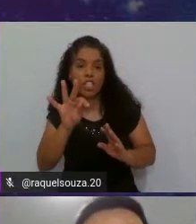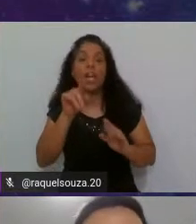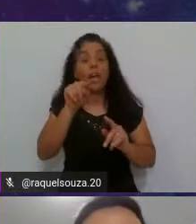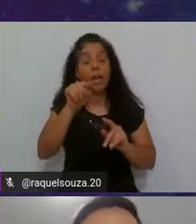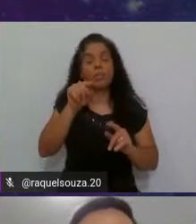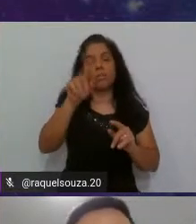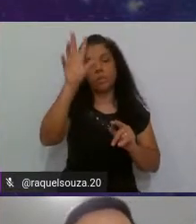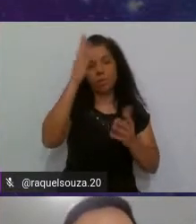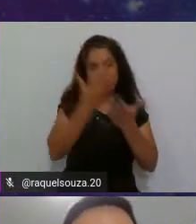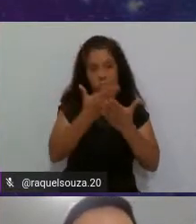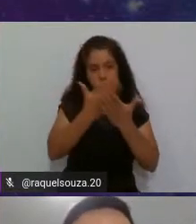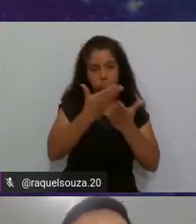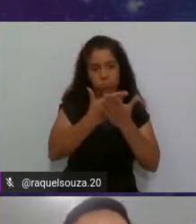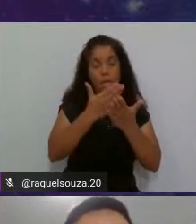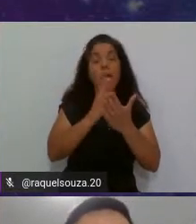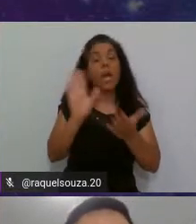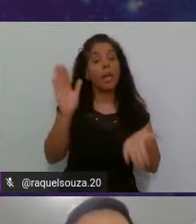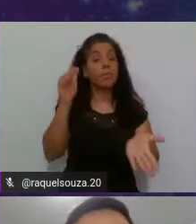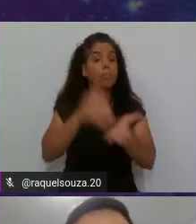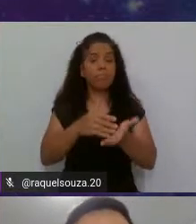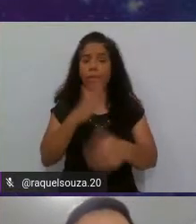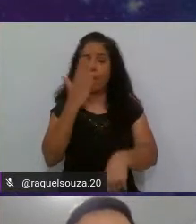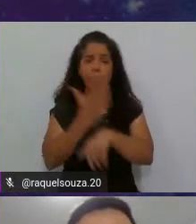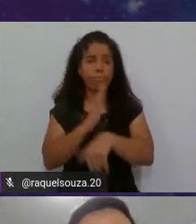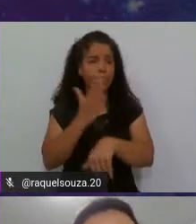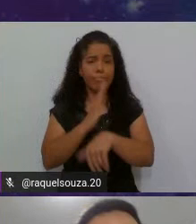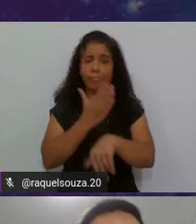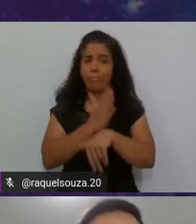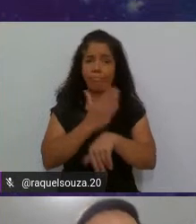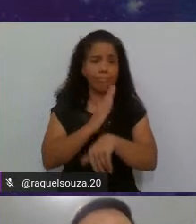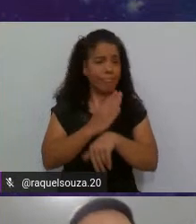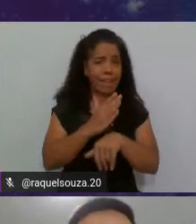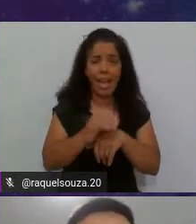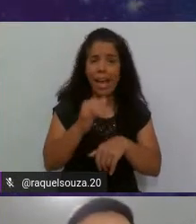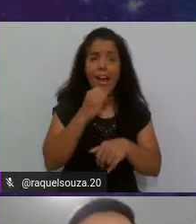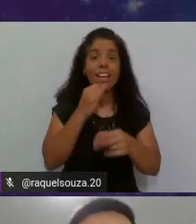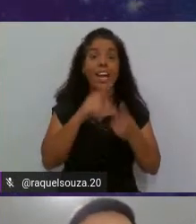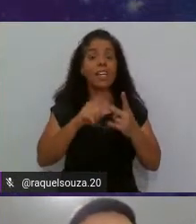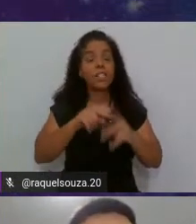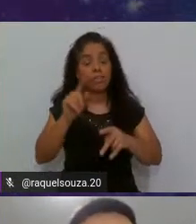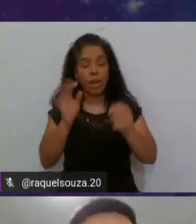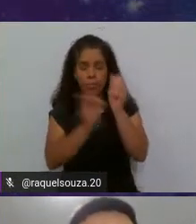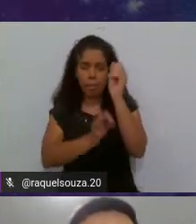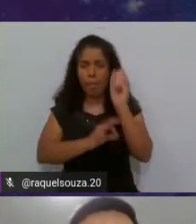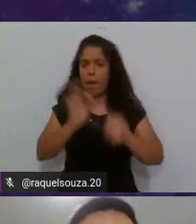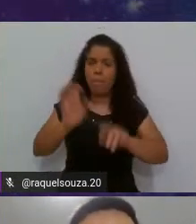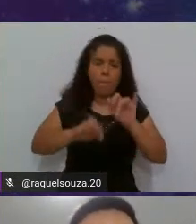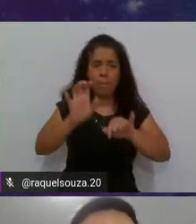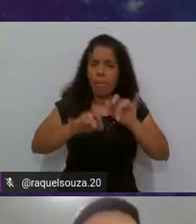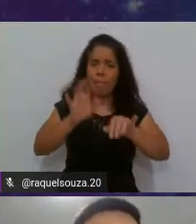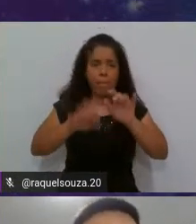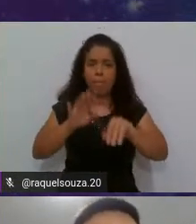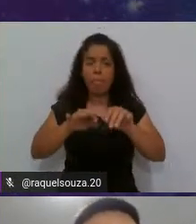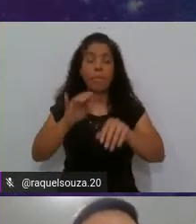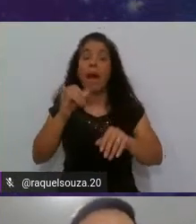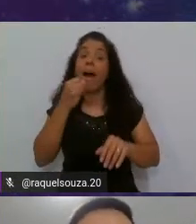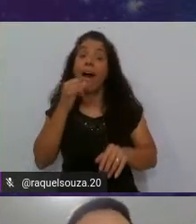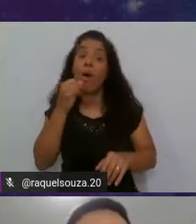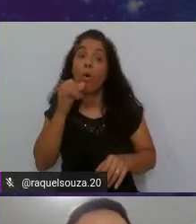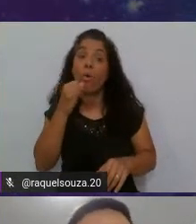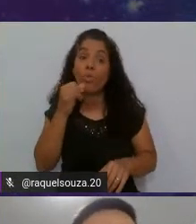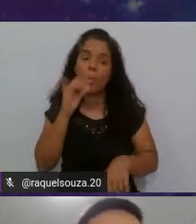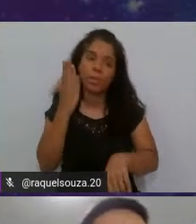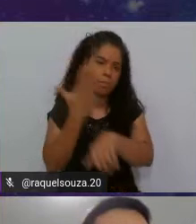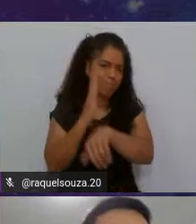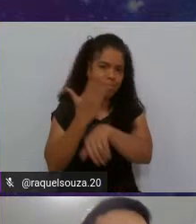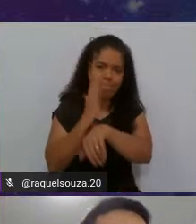E, por fim, você vai praticar essa automação de testes. Você praticou a programação, você vai praticar a automação. E aí, você pode definir